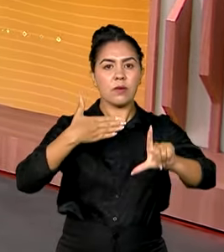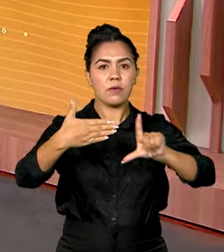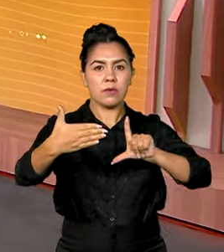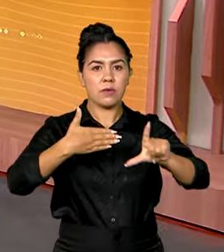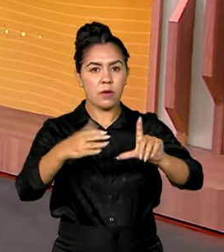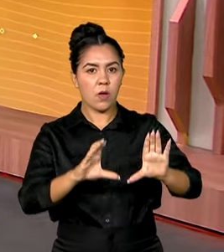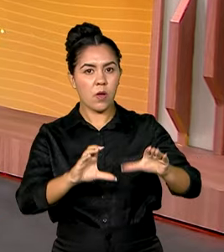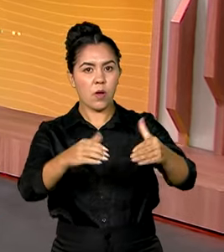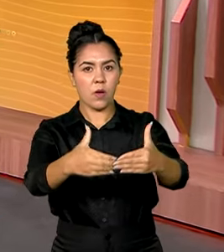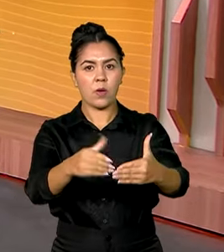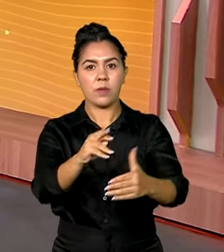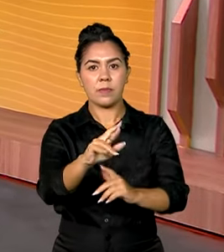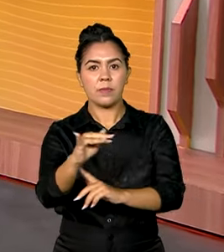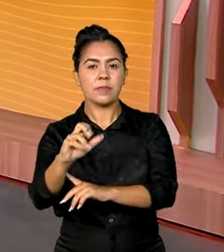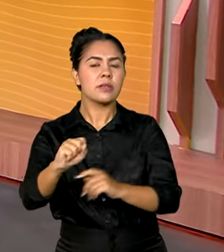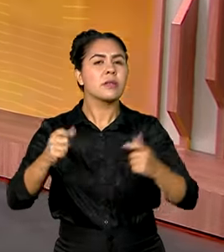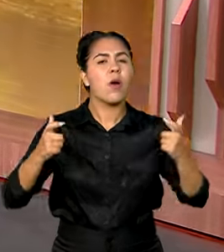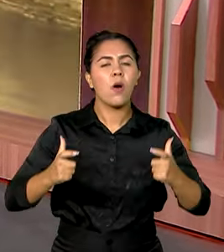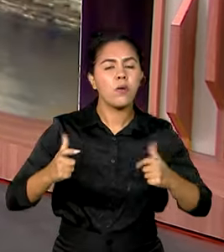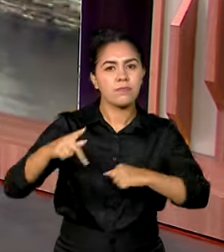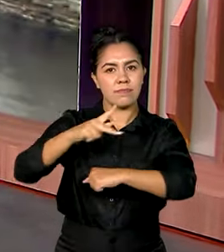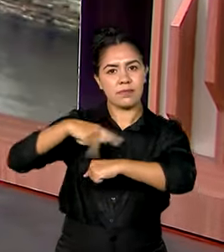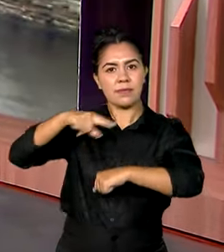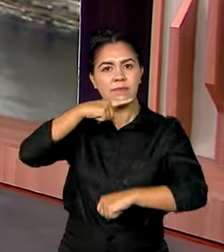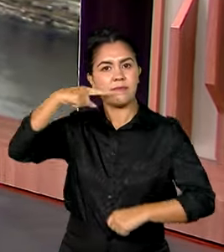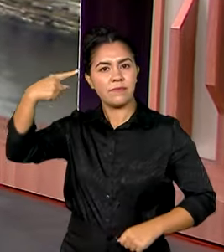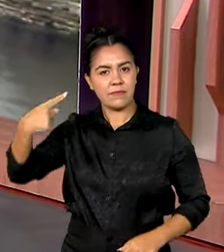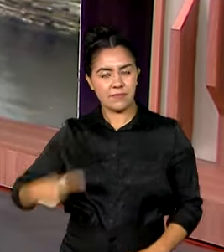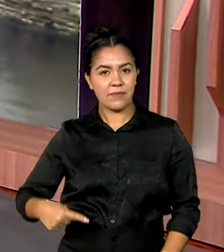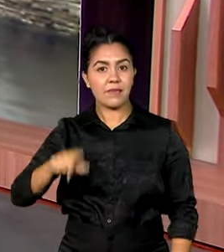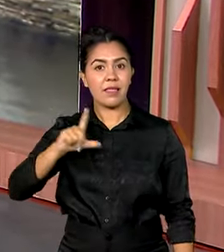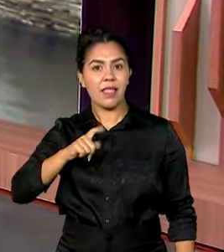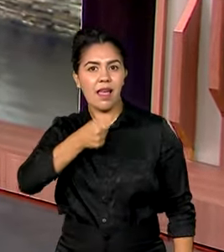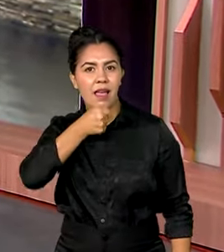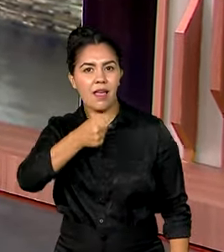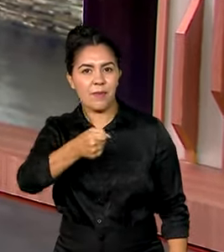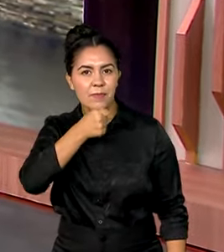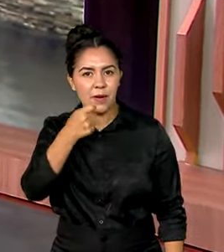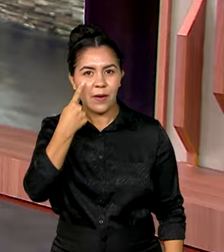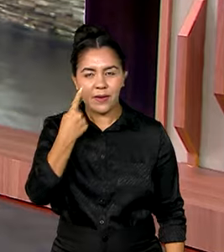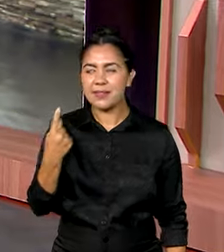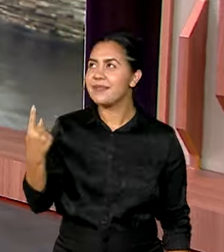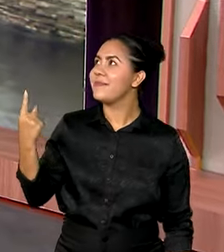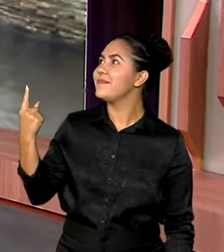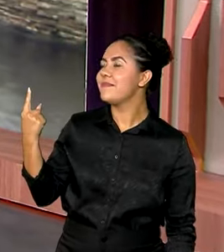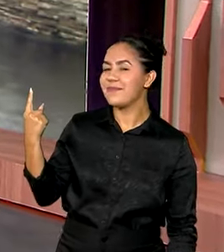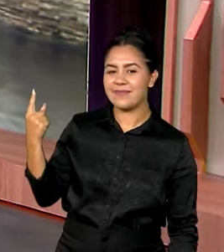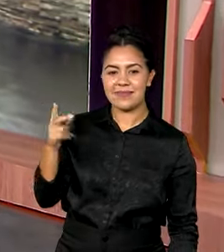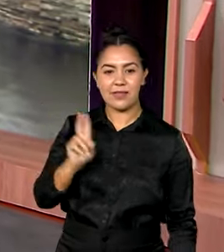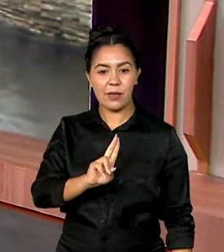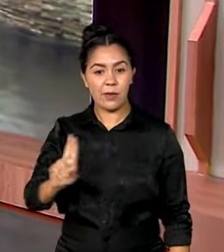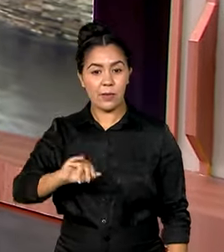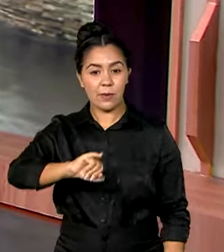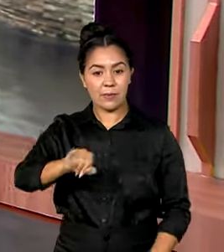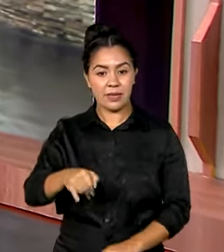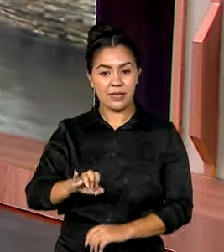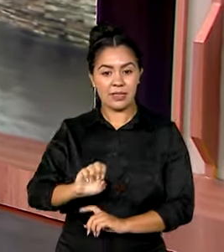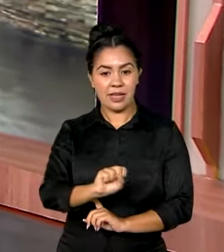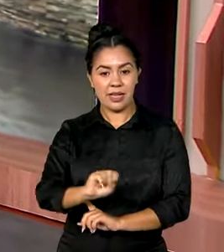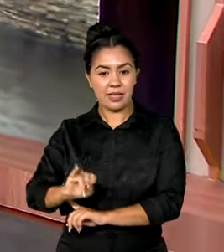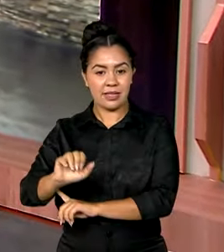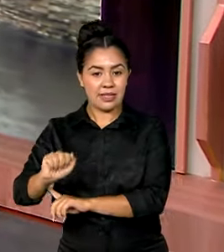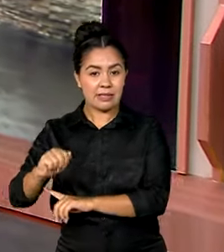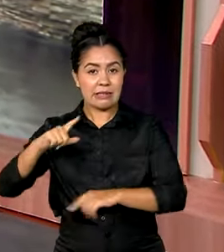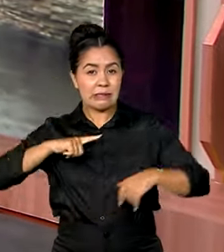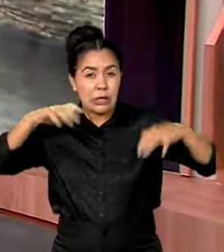dos BRICS, na Rússia. Vamos conversar então com a nossa enviada especial, Jéssica Gonçalves, que está lá em Kazan, tomando chuva